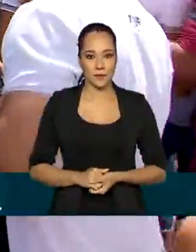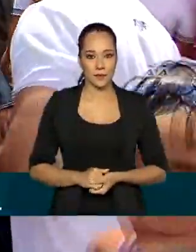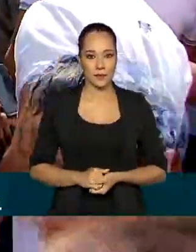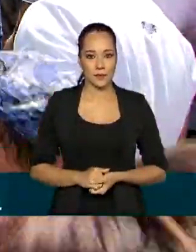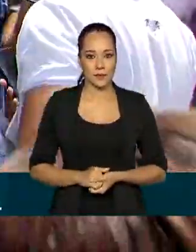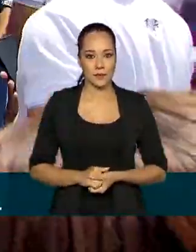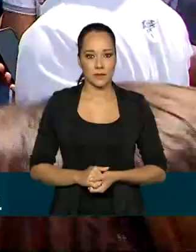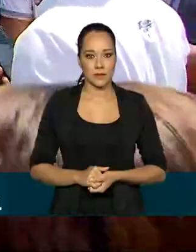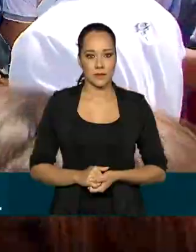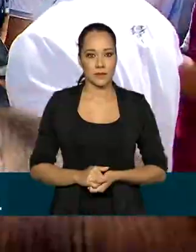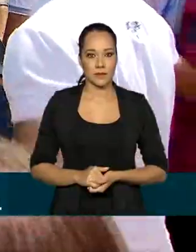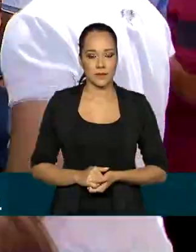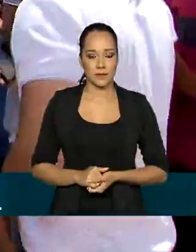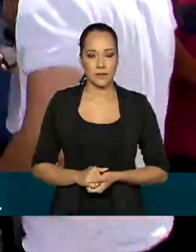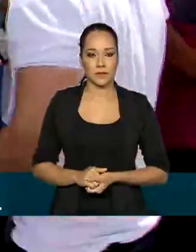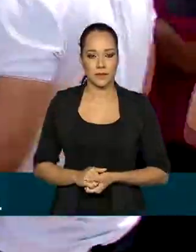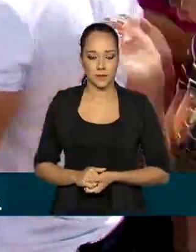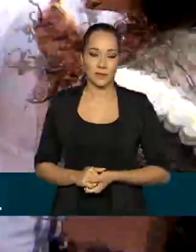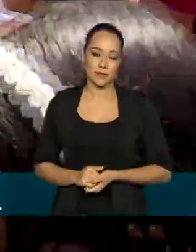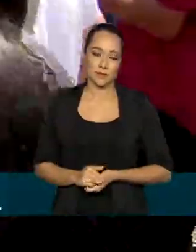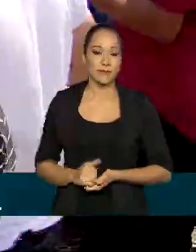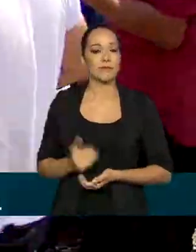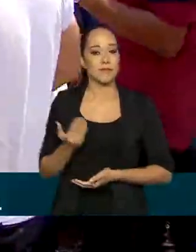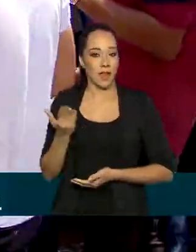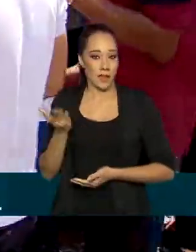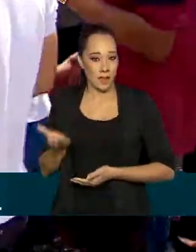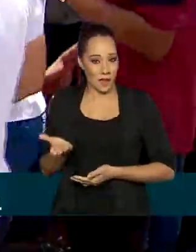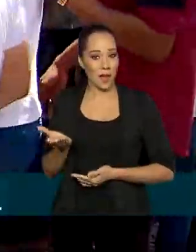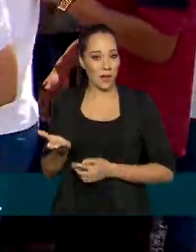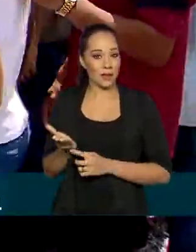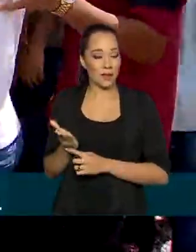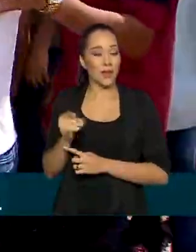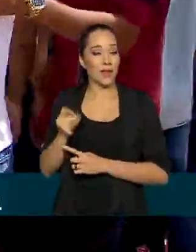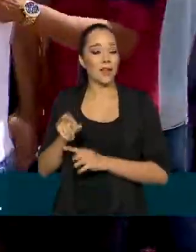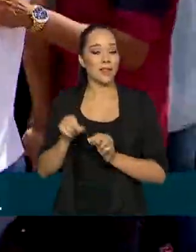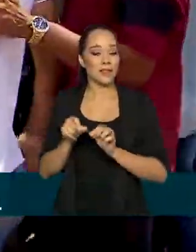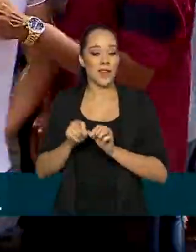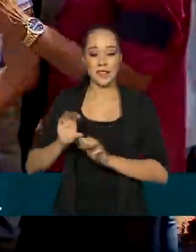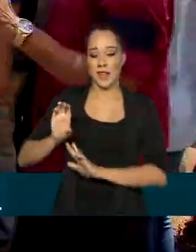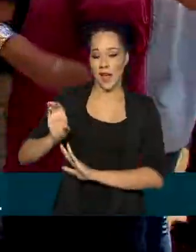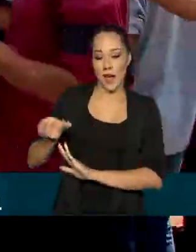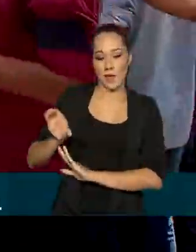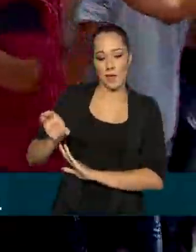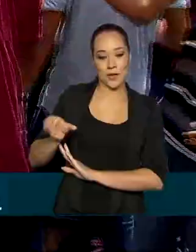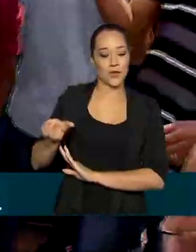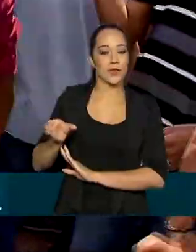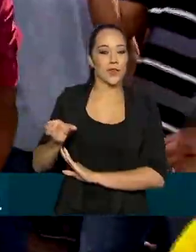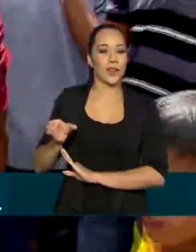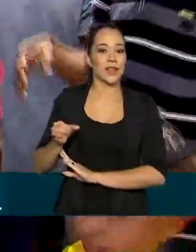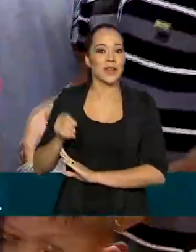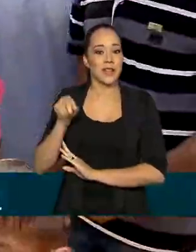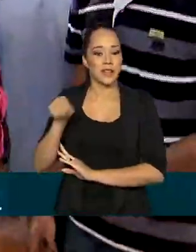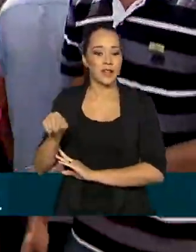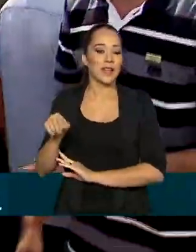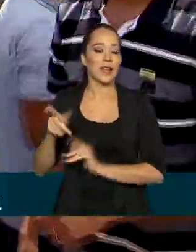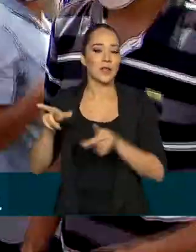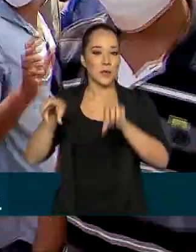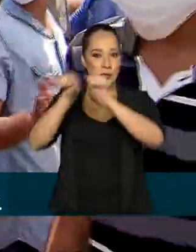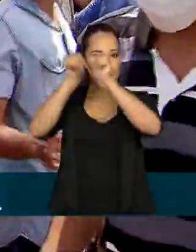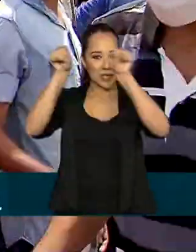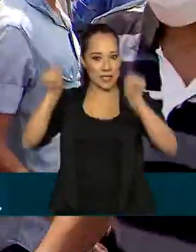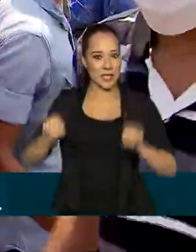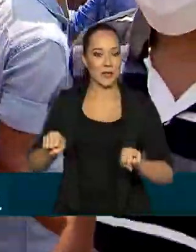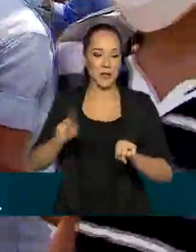onde ele simbolicamente fez a abertura das torneiras, a abertura do sistema,